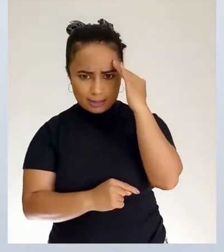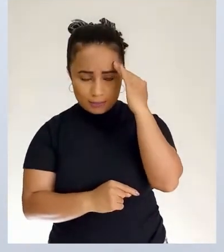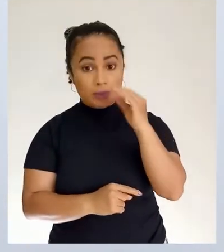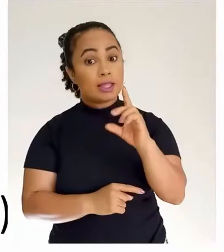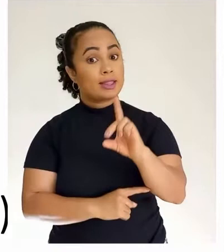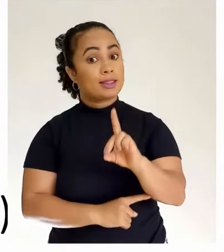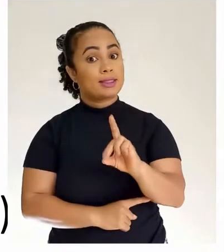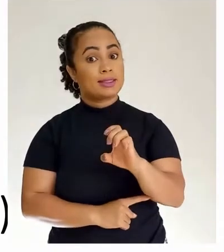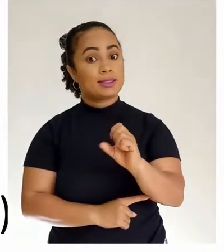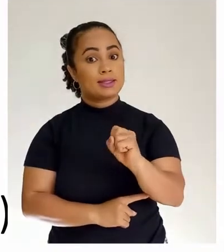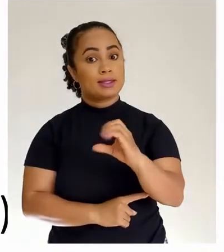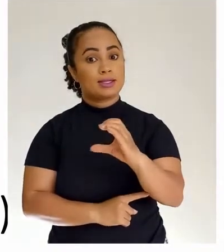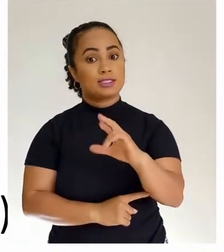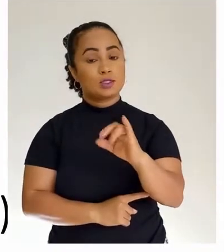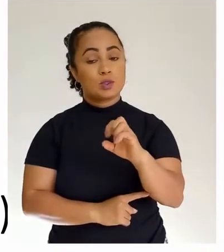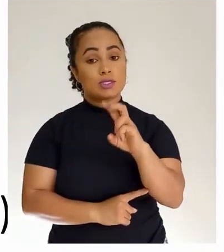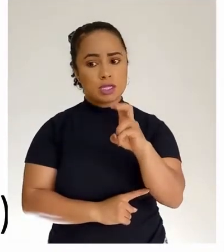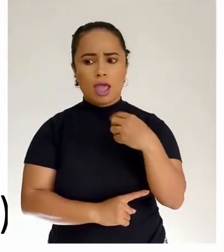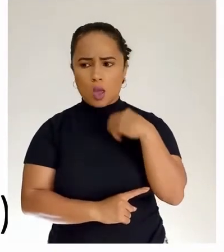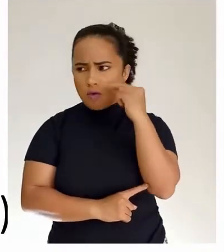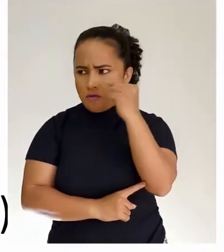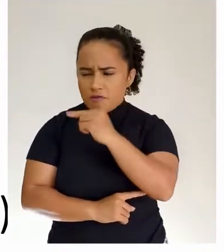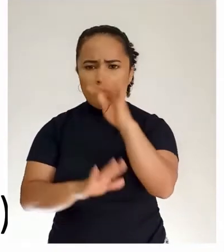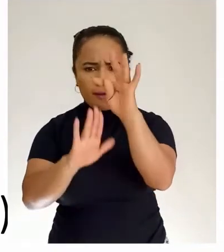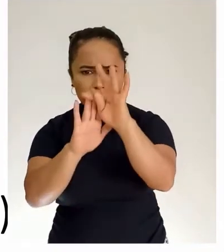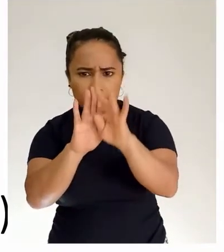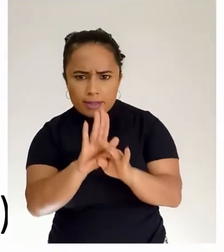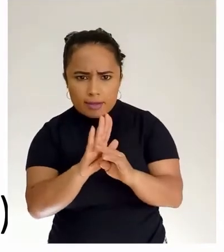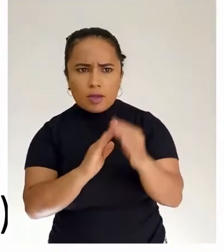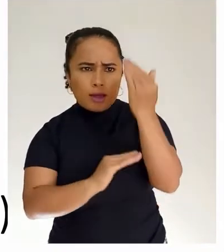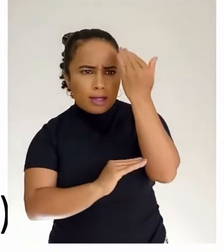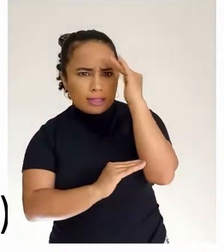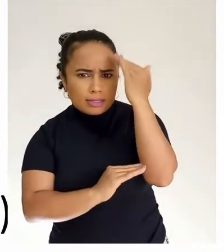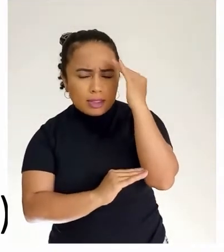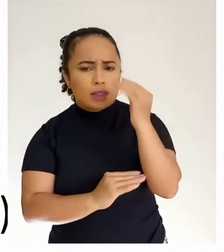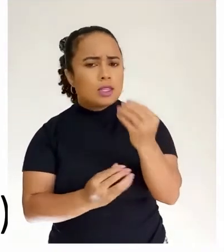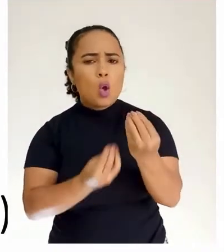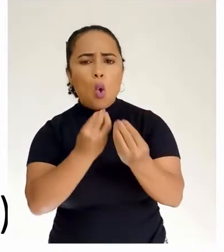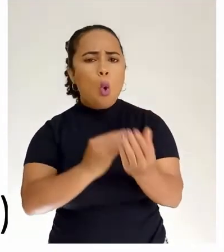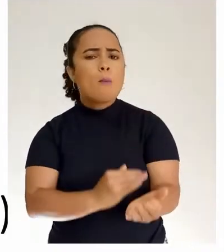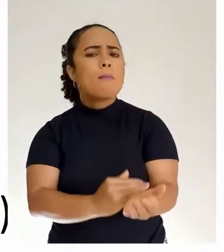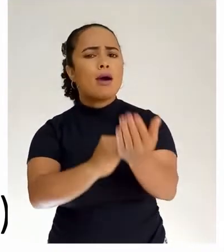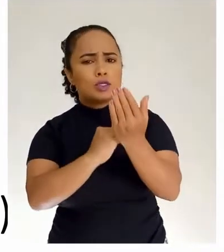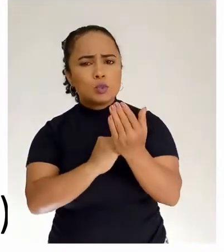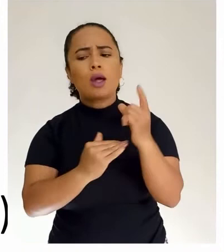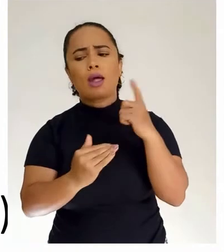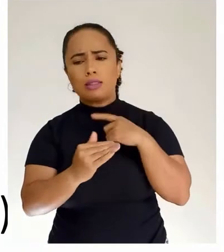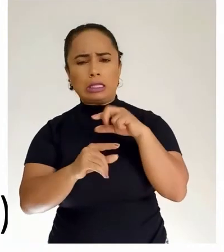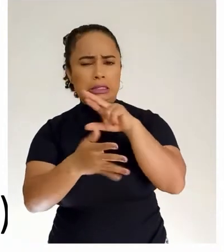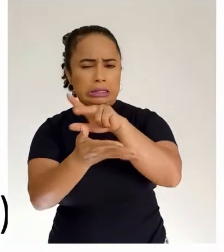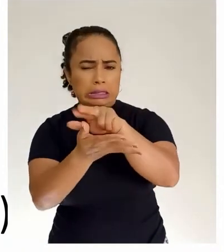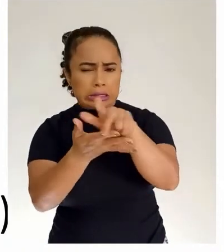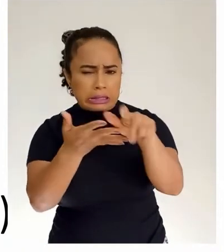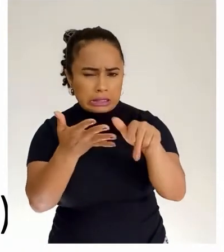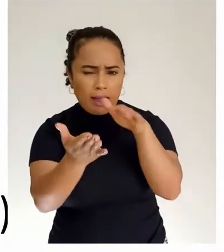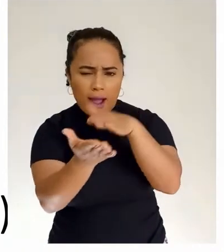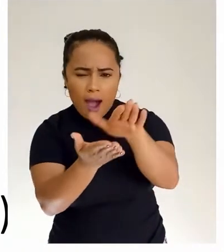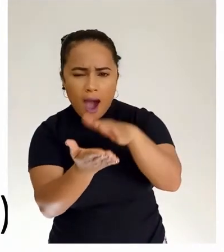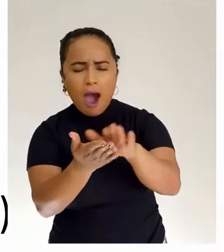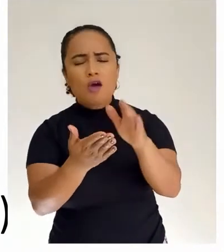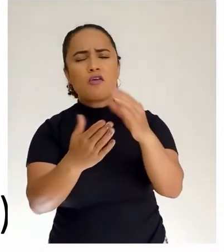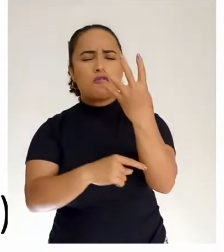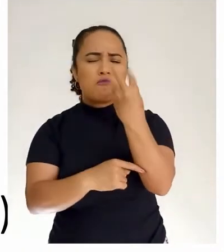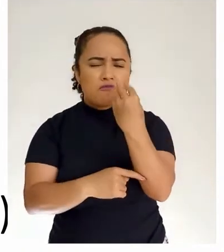interpretar texto com auxílio de material gráfico diverso, propagandas, quadrinhos,